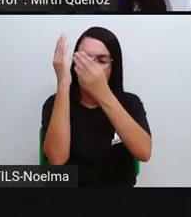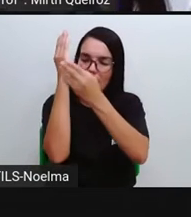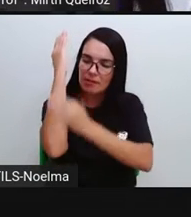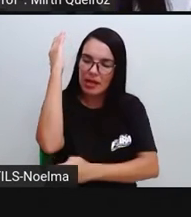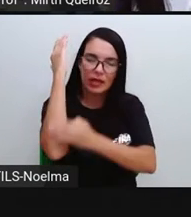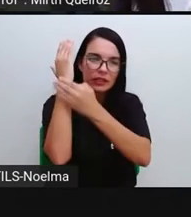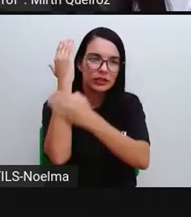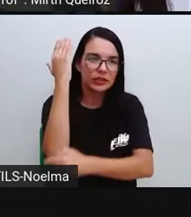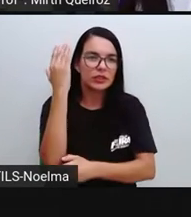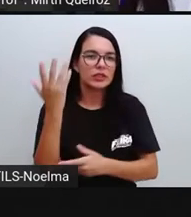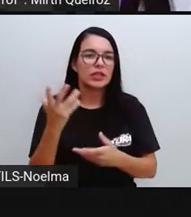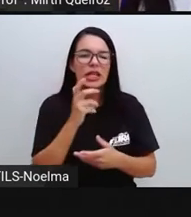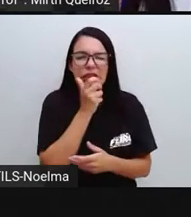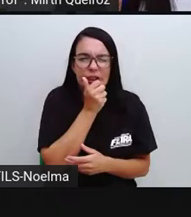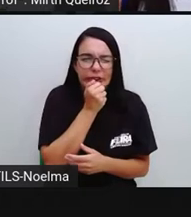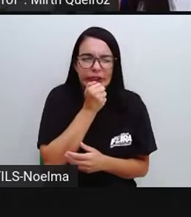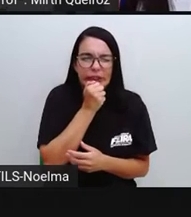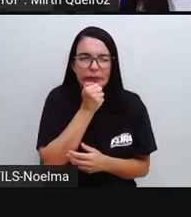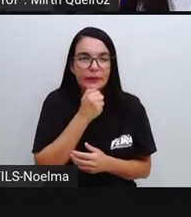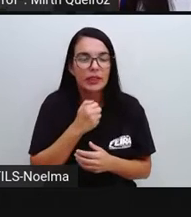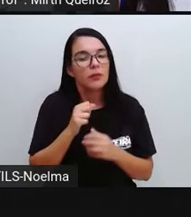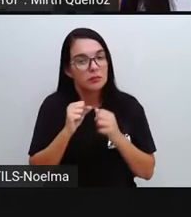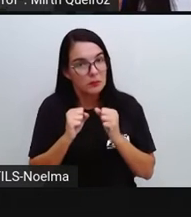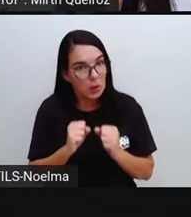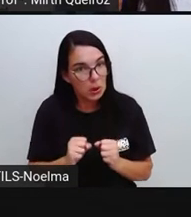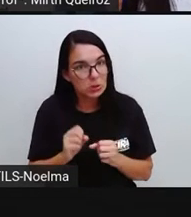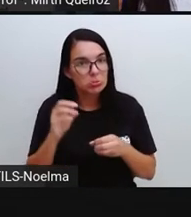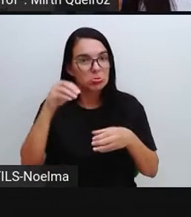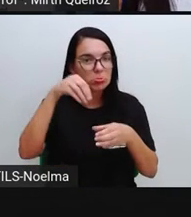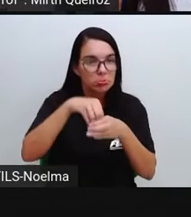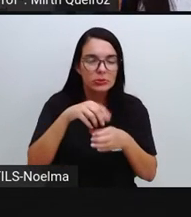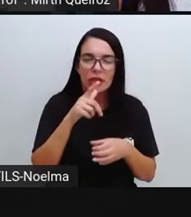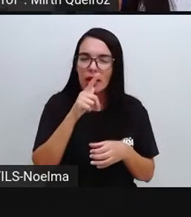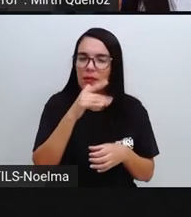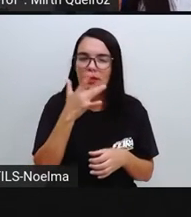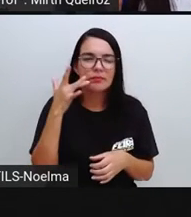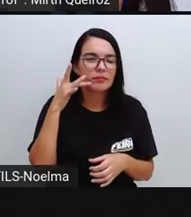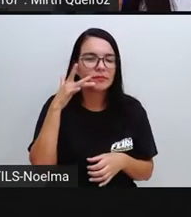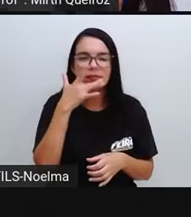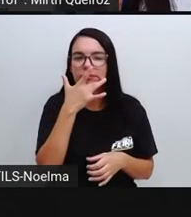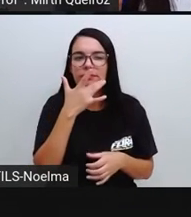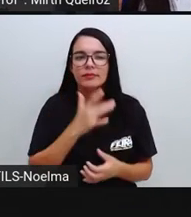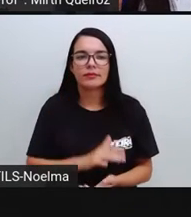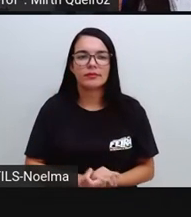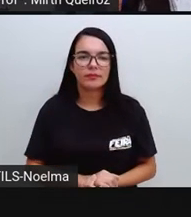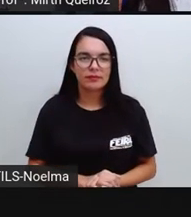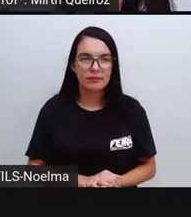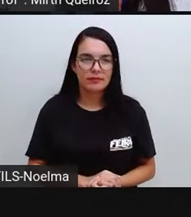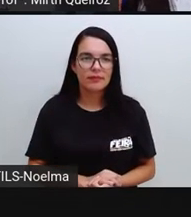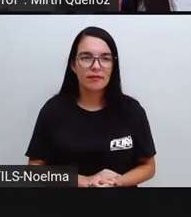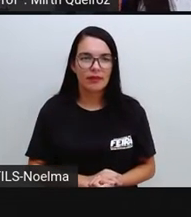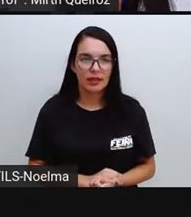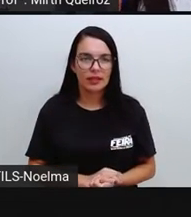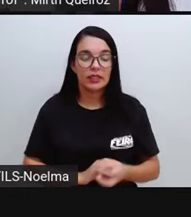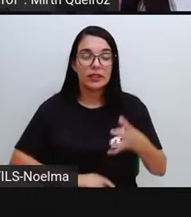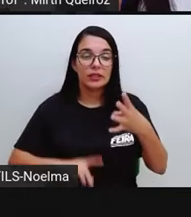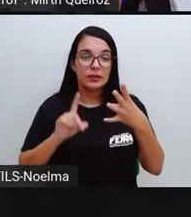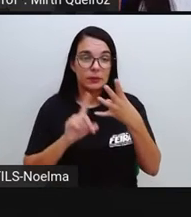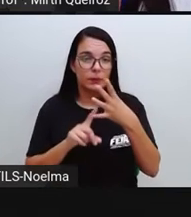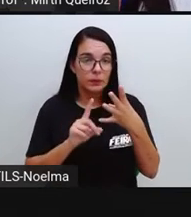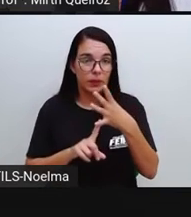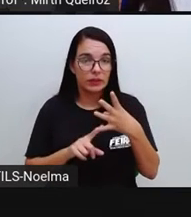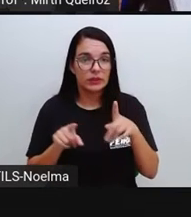gostoso Limão também Aromatizar essa água E aí ela vai ficar Com sabor Mais agradável Com sabor Mais especial